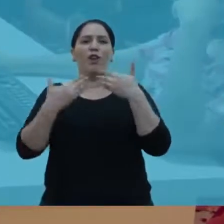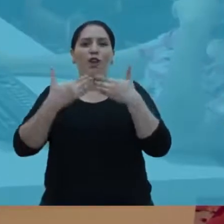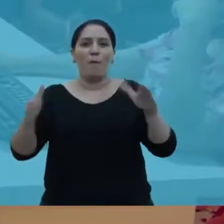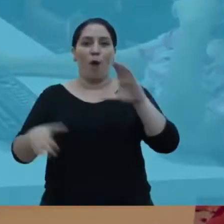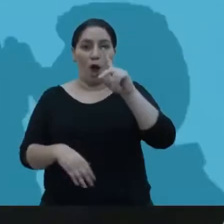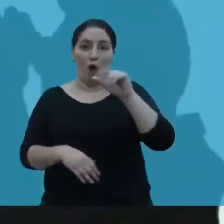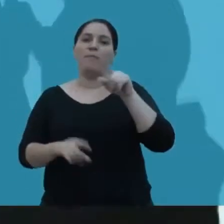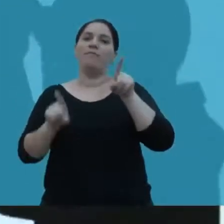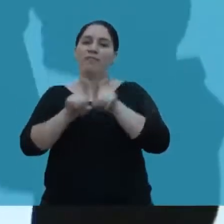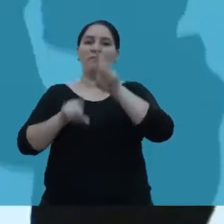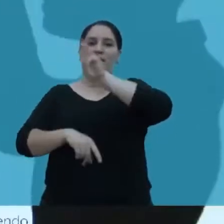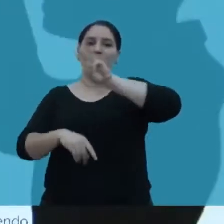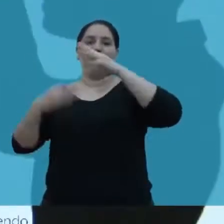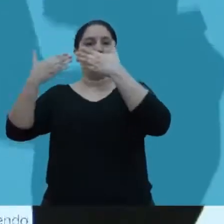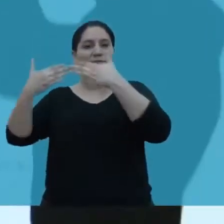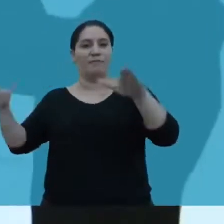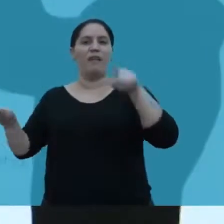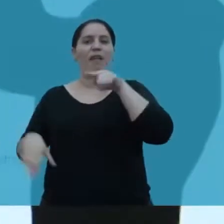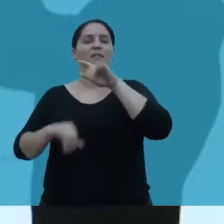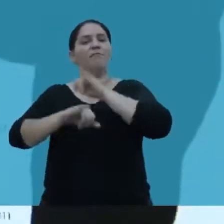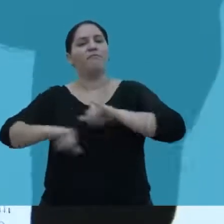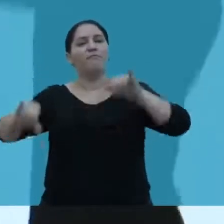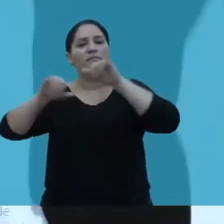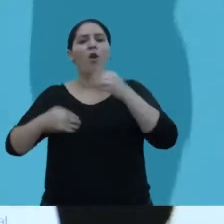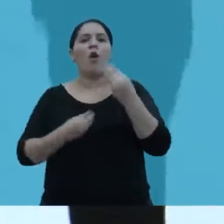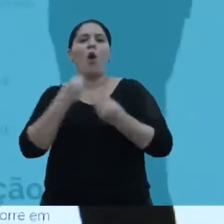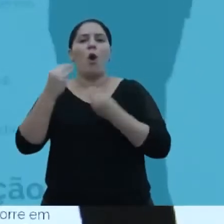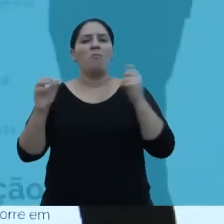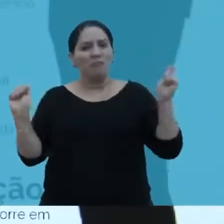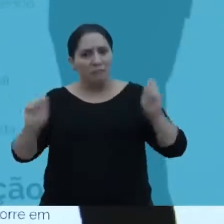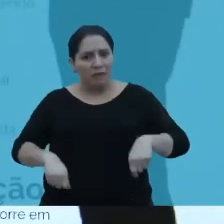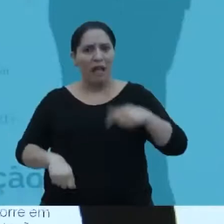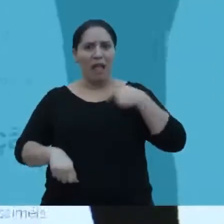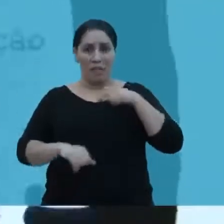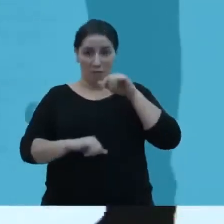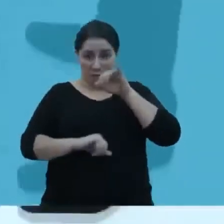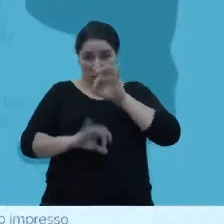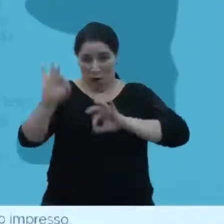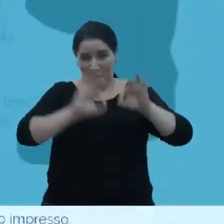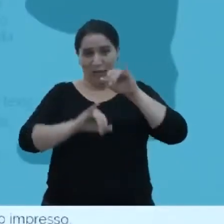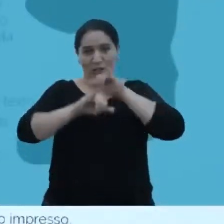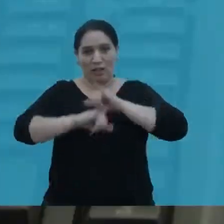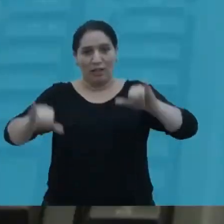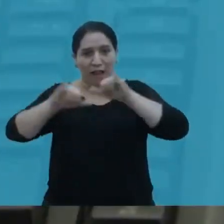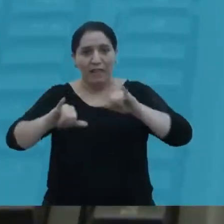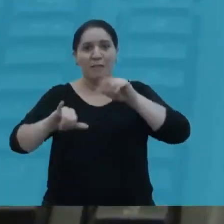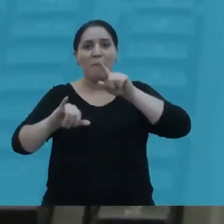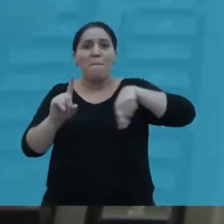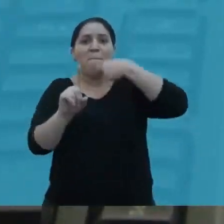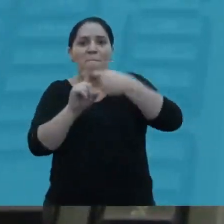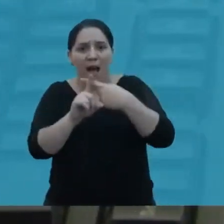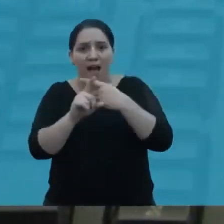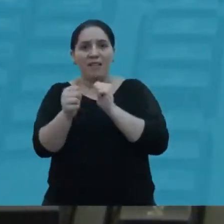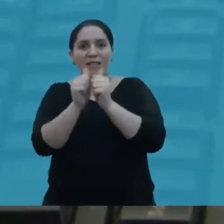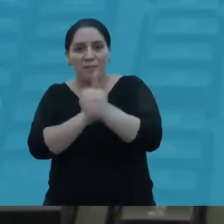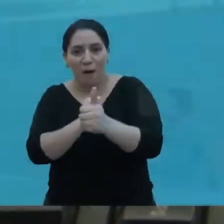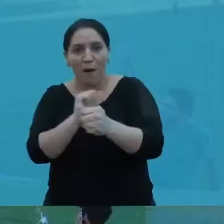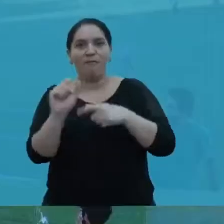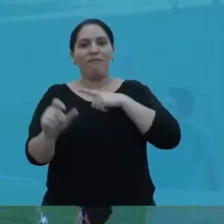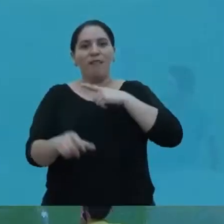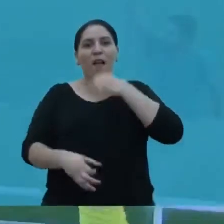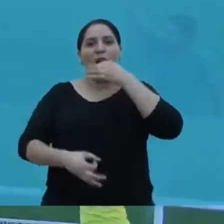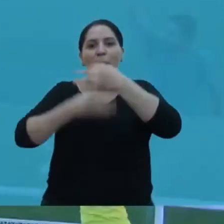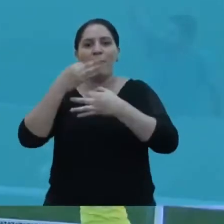2018. E vai ficar na internet para falar de como fazer jornalismo esportivo opinativo na web.